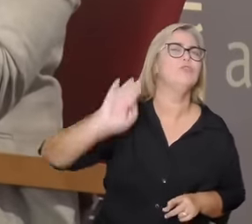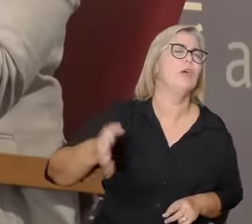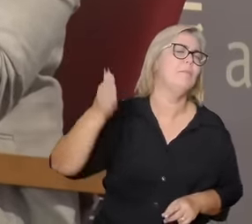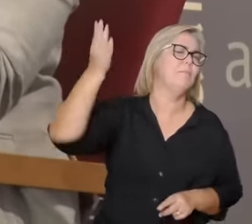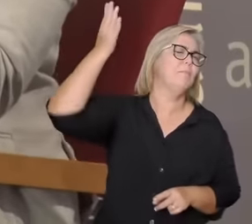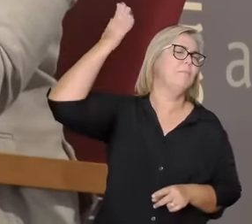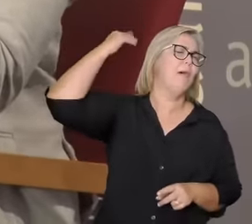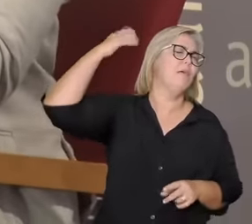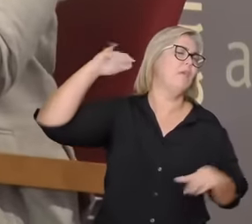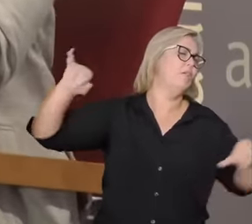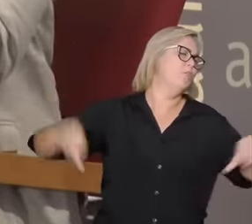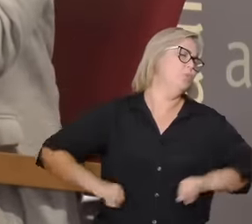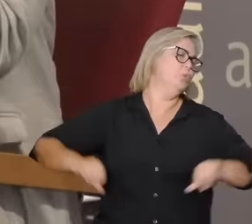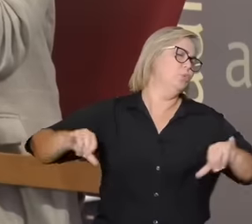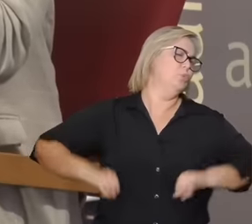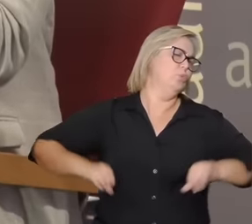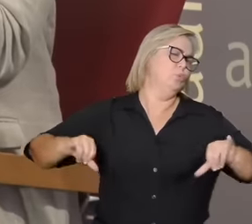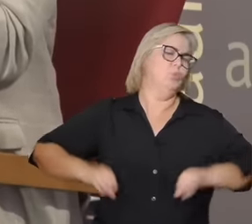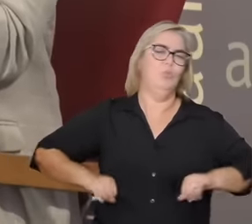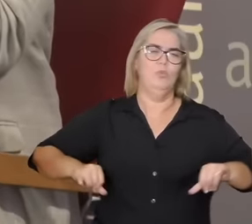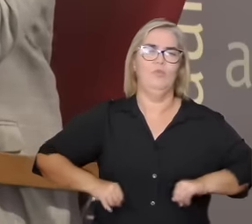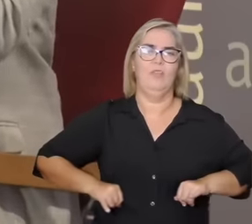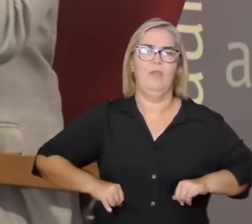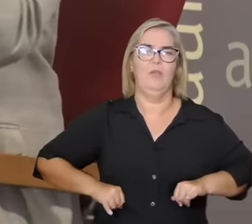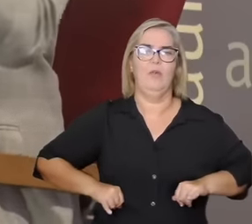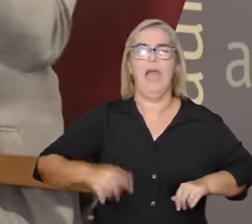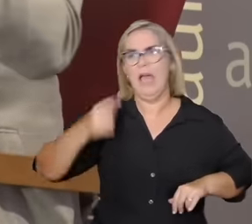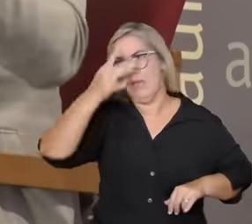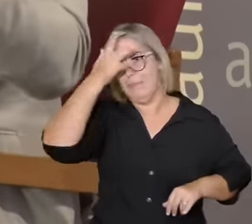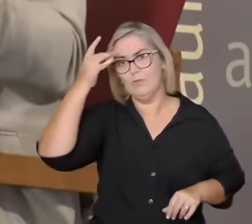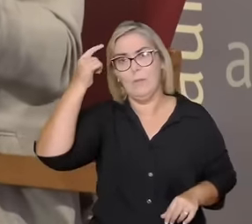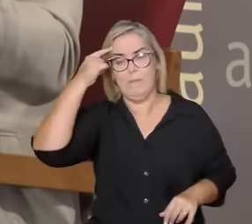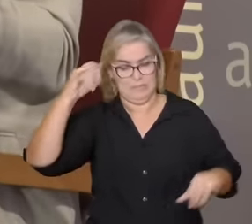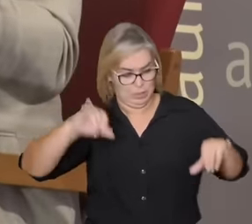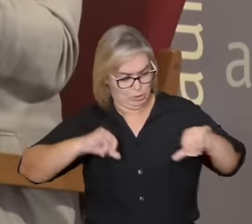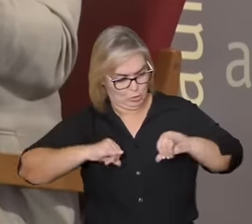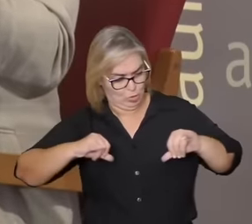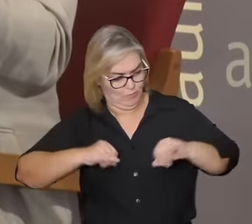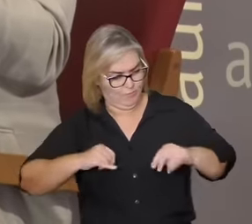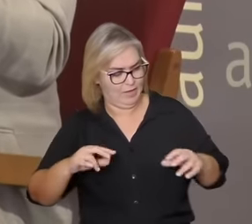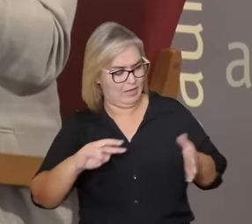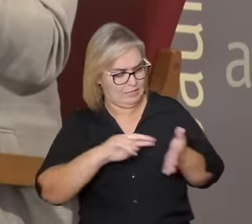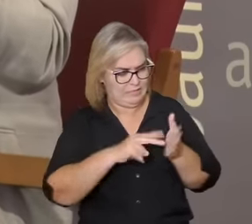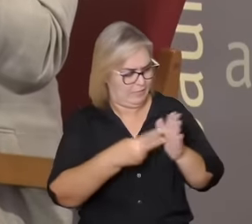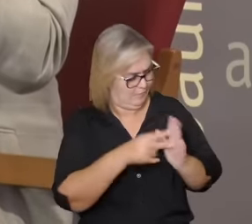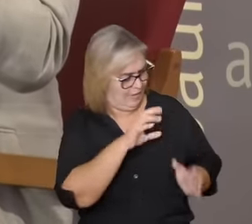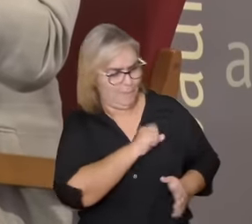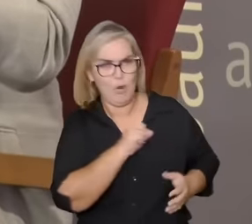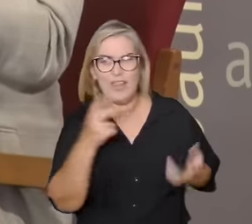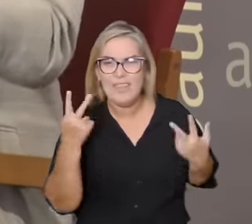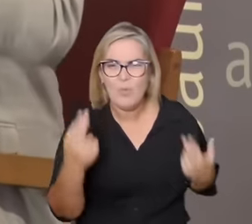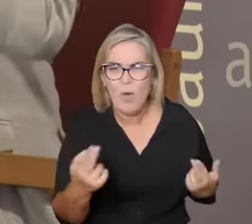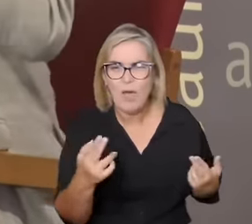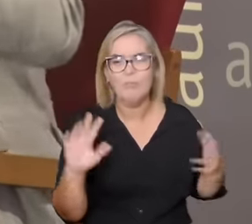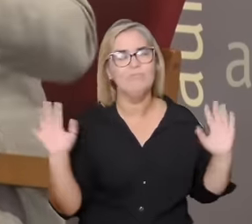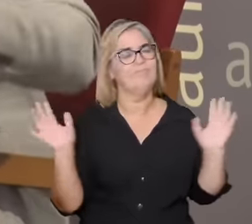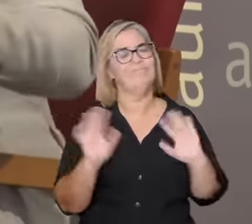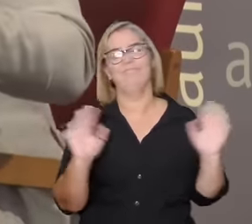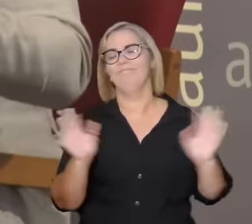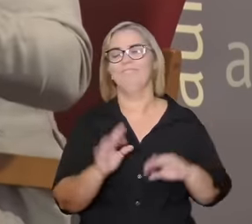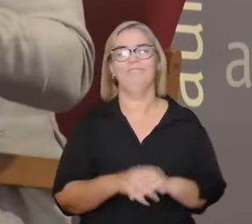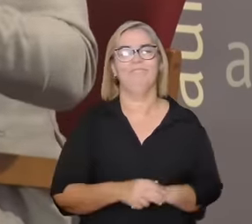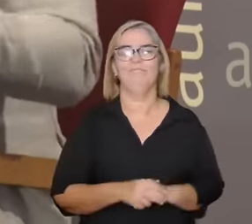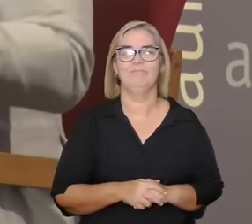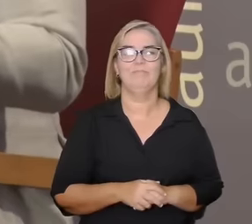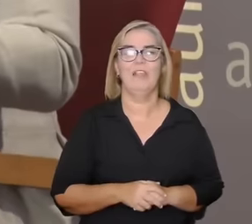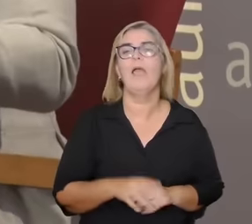sacrifício está muito ligada à noção de amor uma leitura aqui rápida e esse Deus ele se entrega